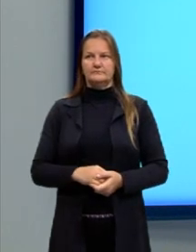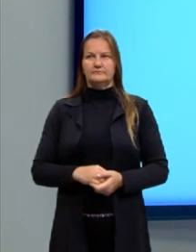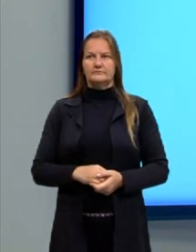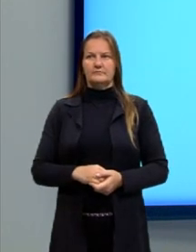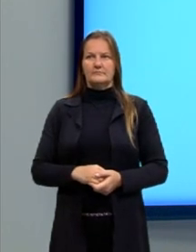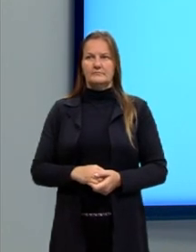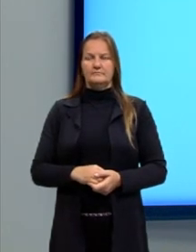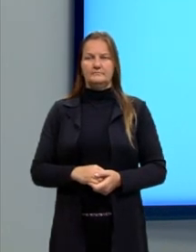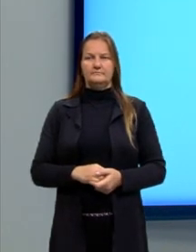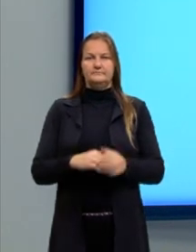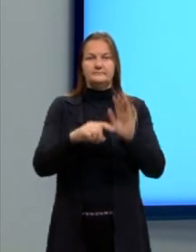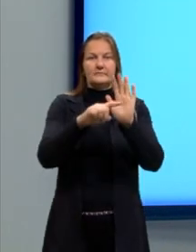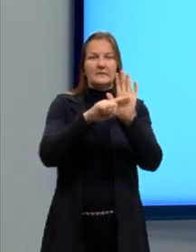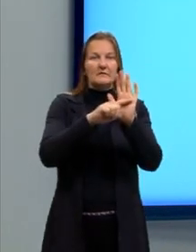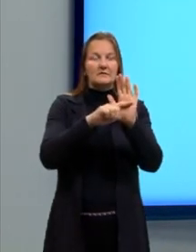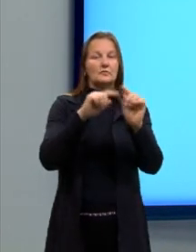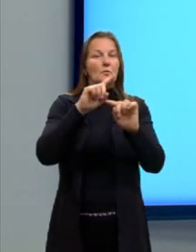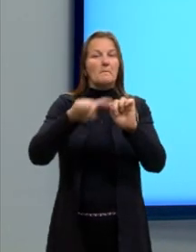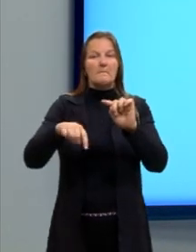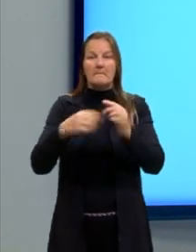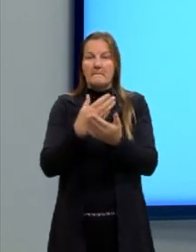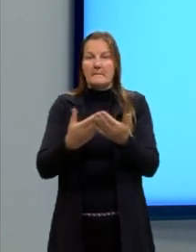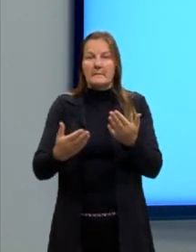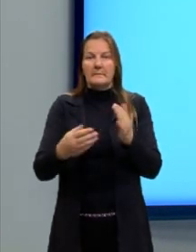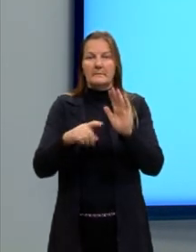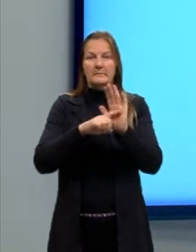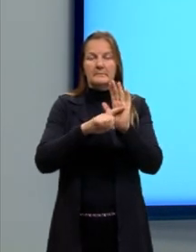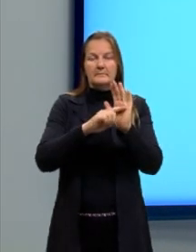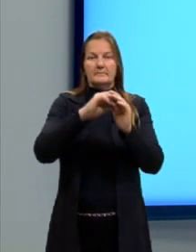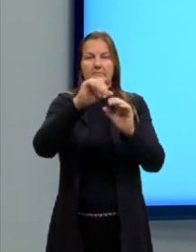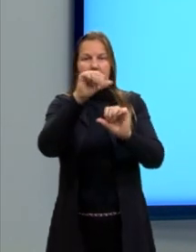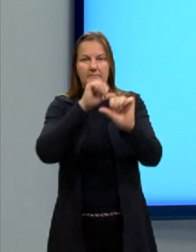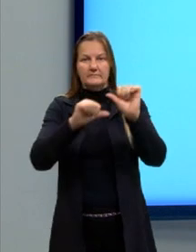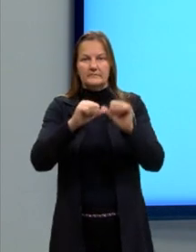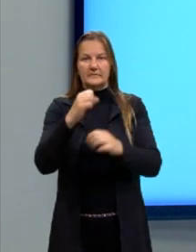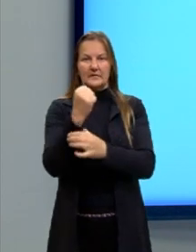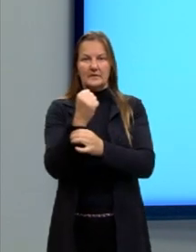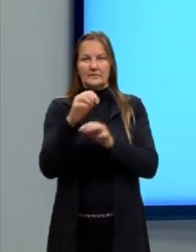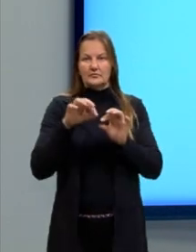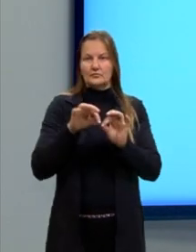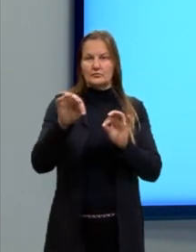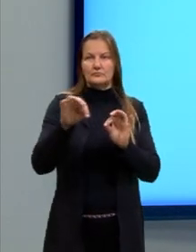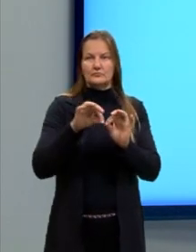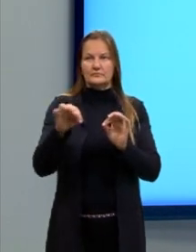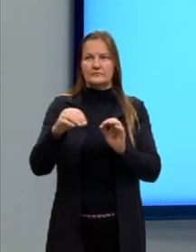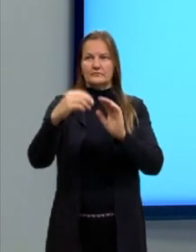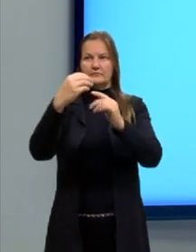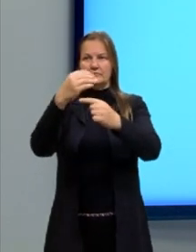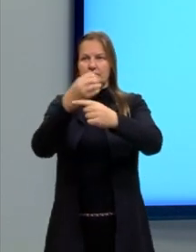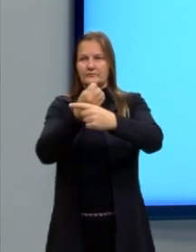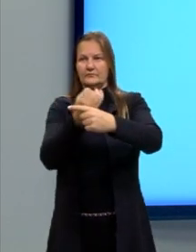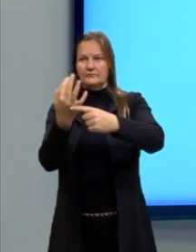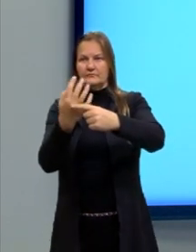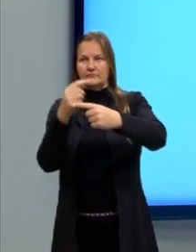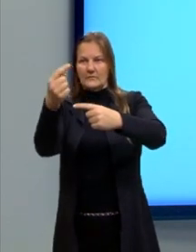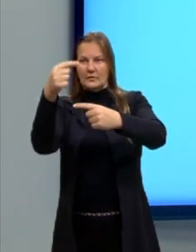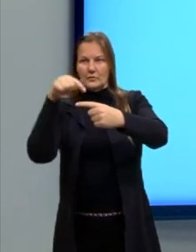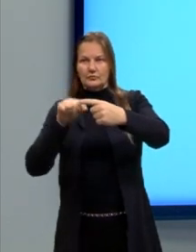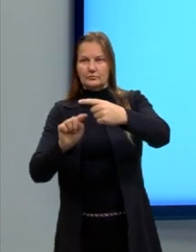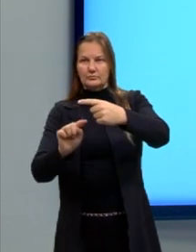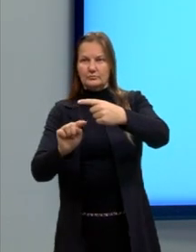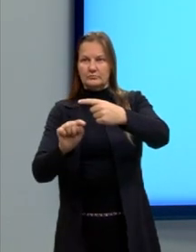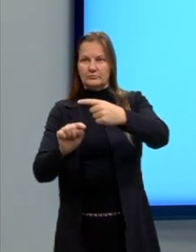de um valor negativo, ele perde o sinal, então, garantindo a distância. No denominador, nós vamos ter a raiz